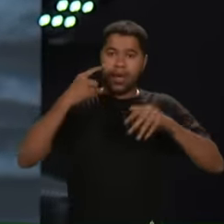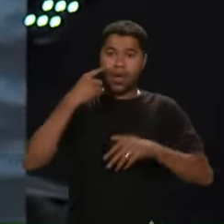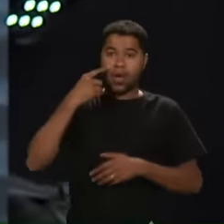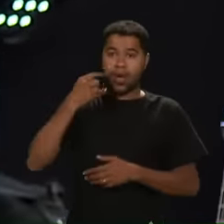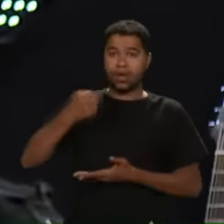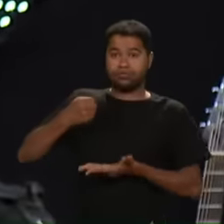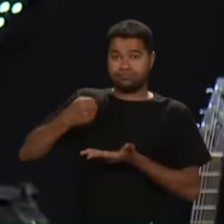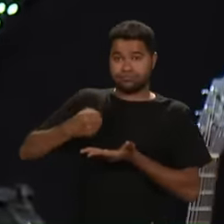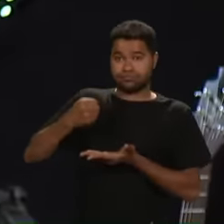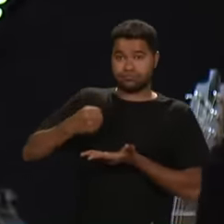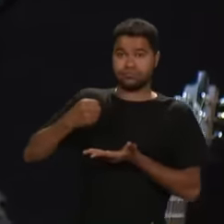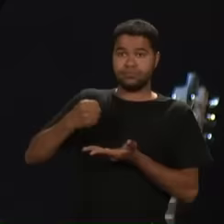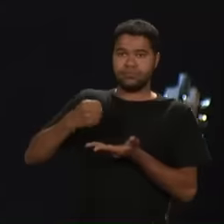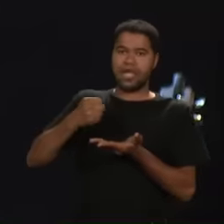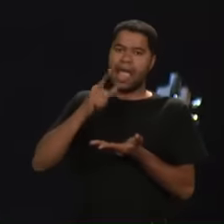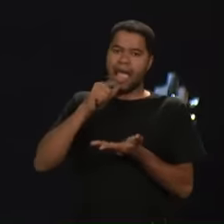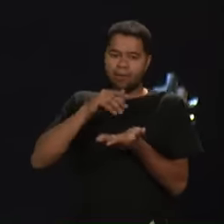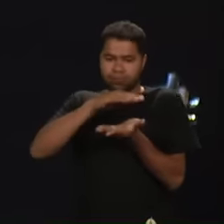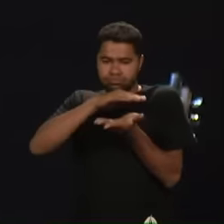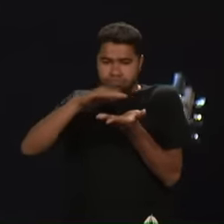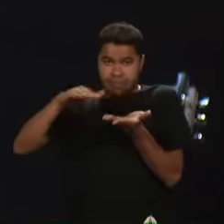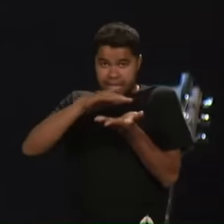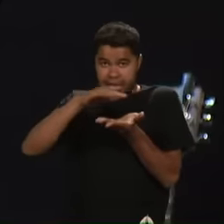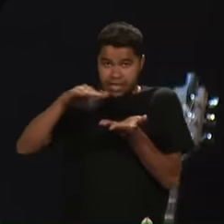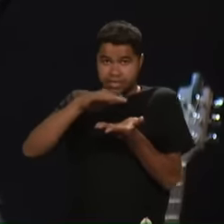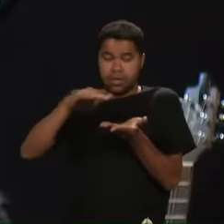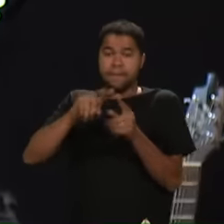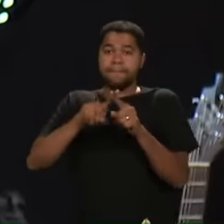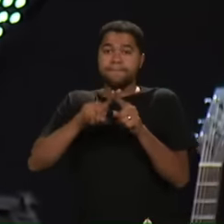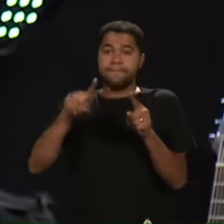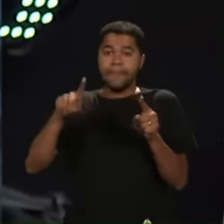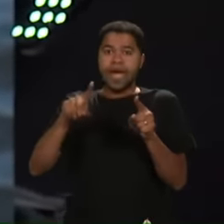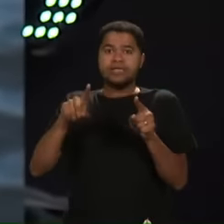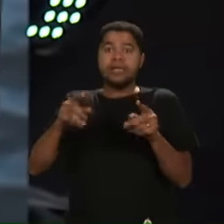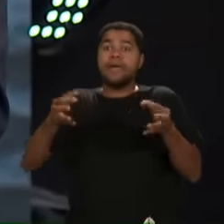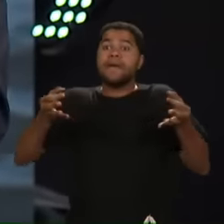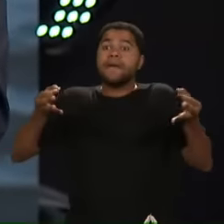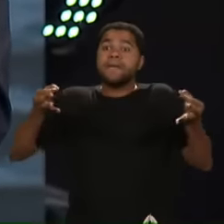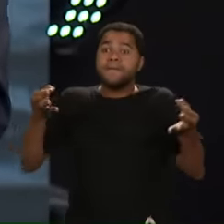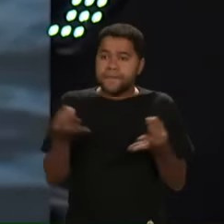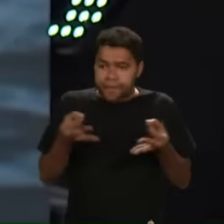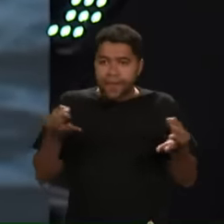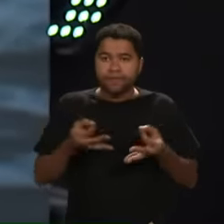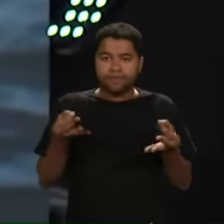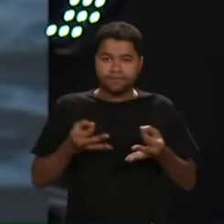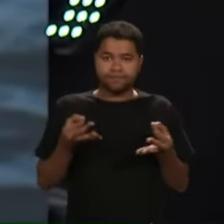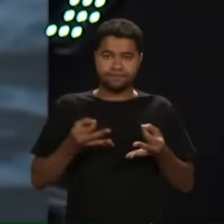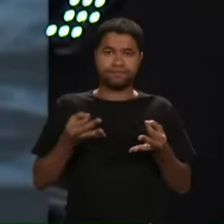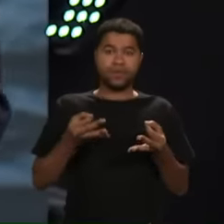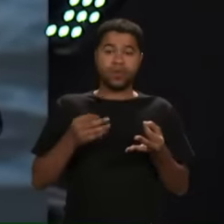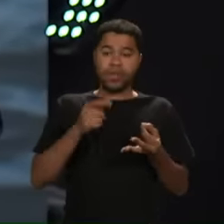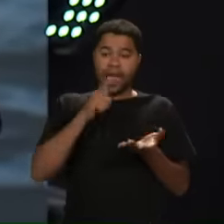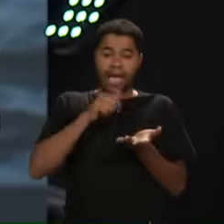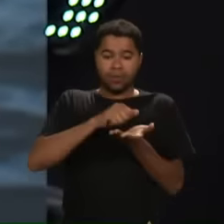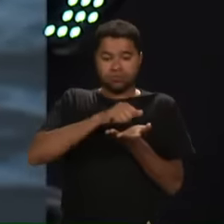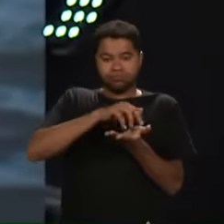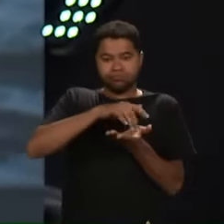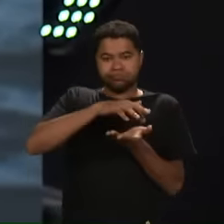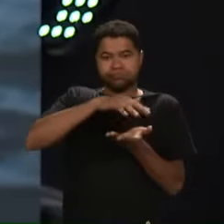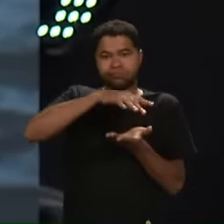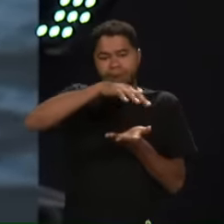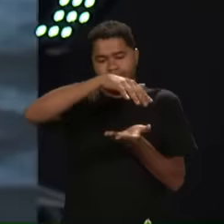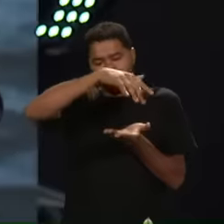Está pela metade com a água Mas quando ela é perfeita com a água? Quando ela começa a